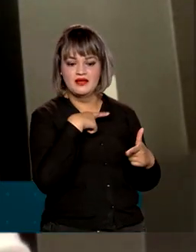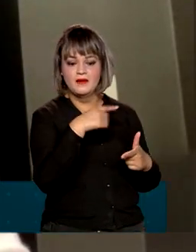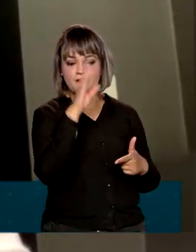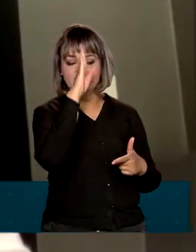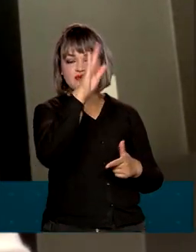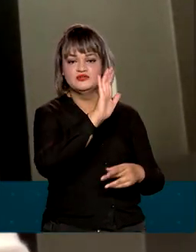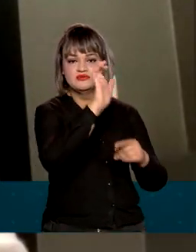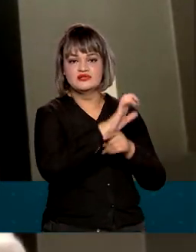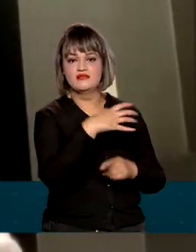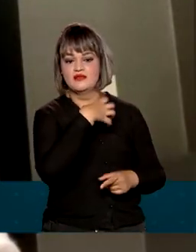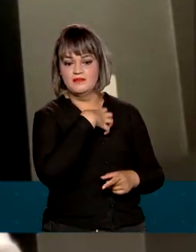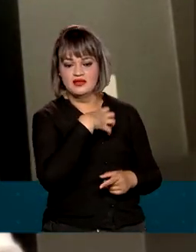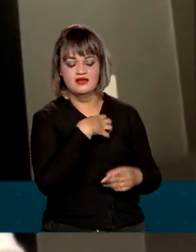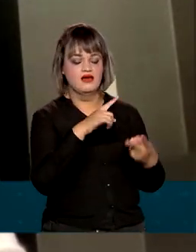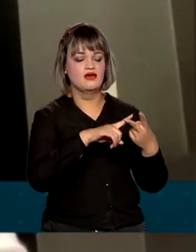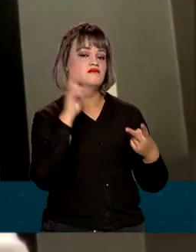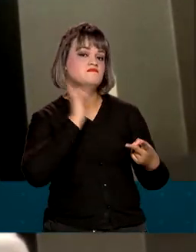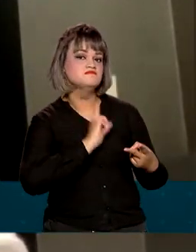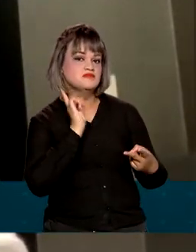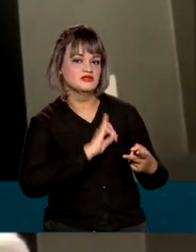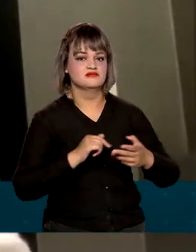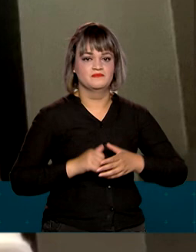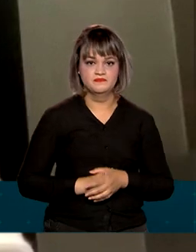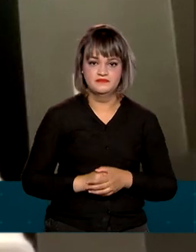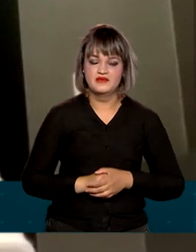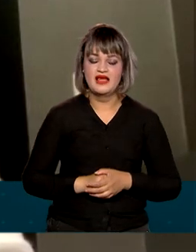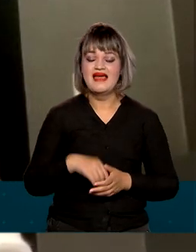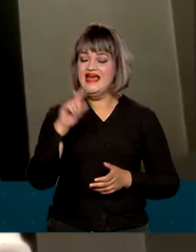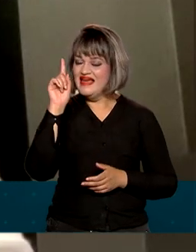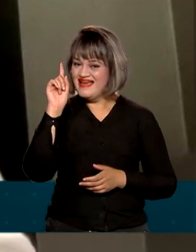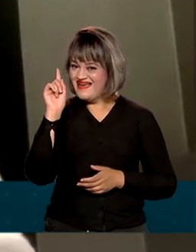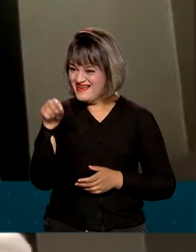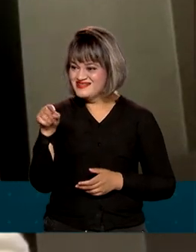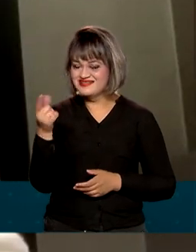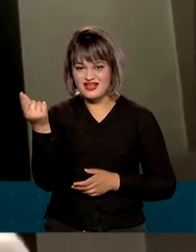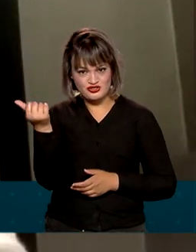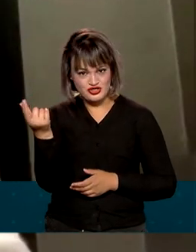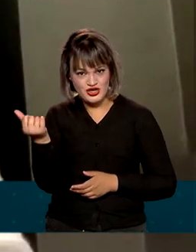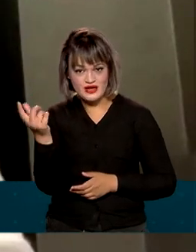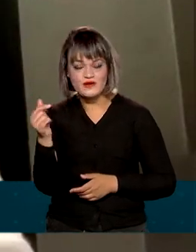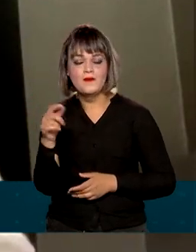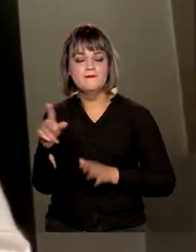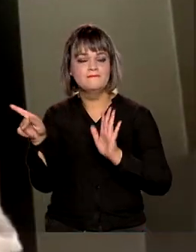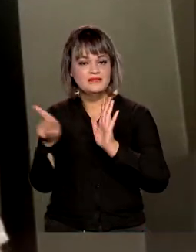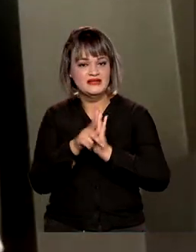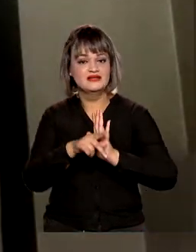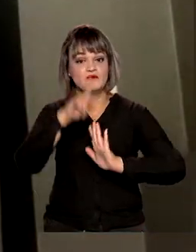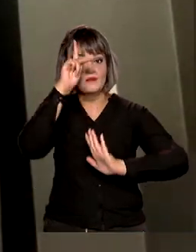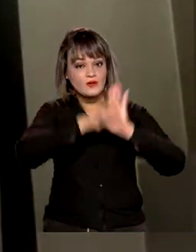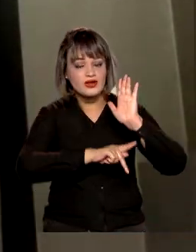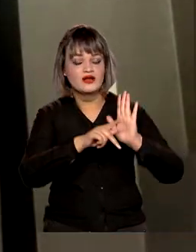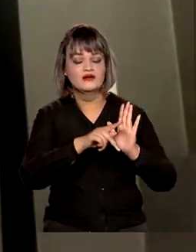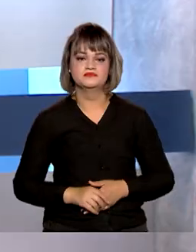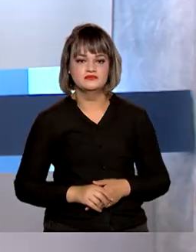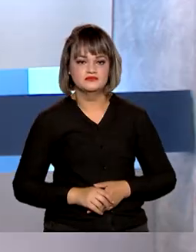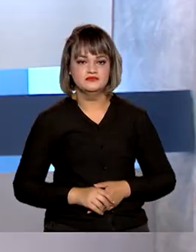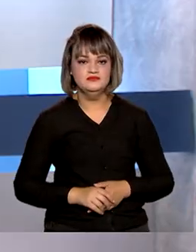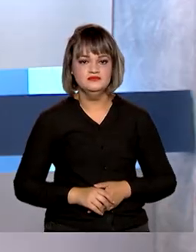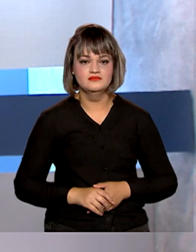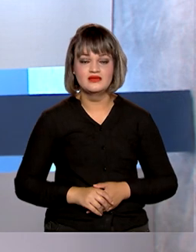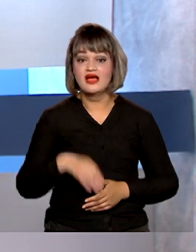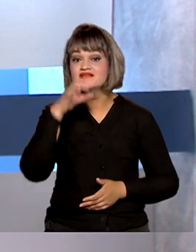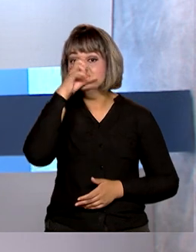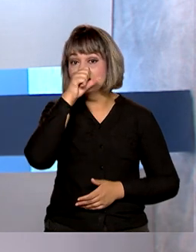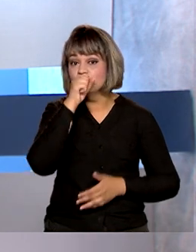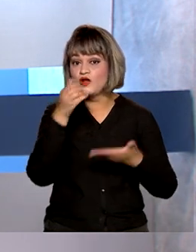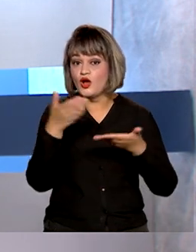na Bahia e em Minas Gerais. É um programa, o Auxílio Gás faz parte do programa Auxílio Brasil. E neste